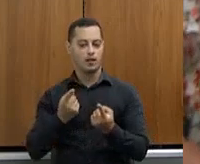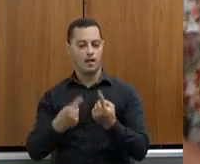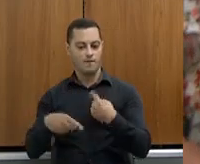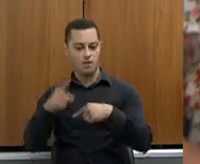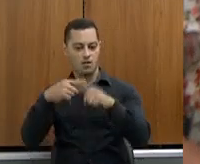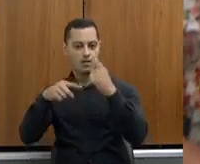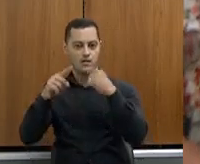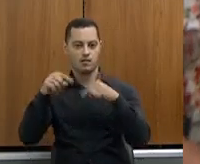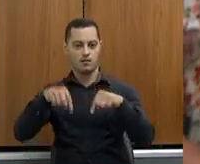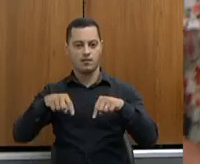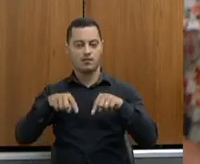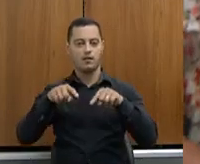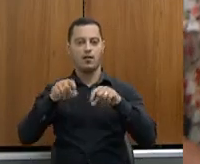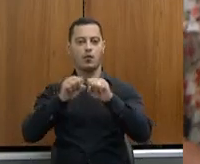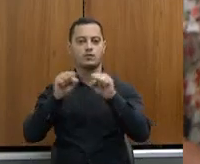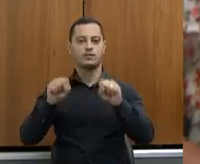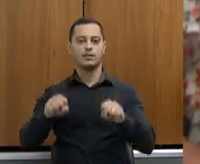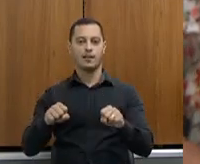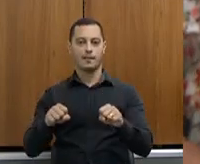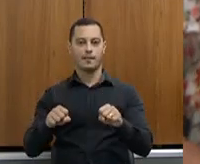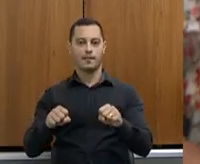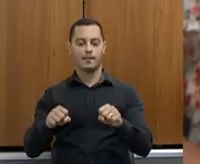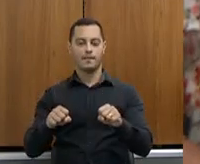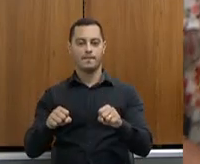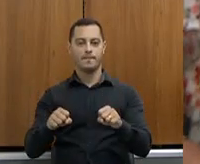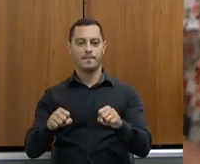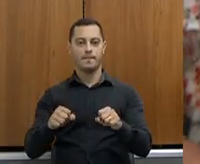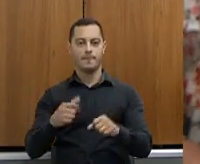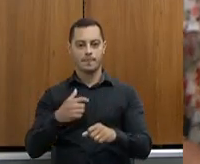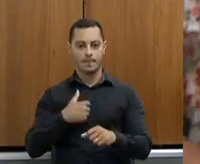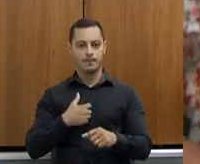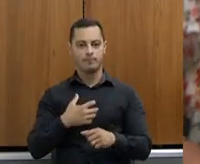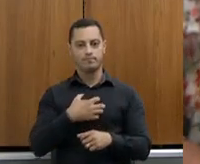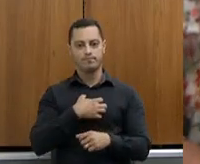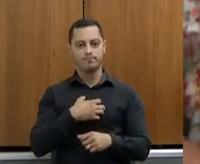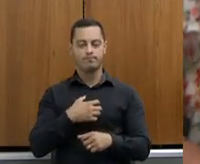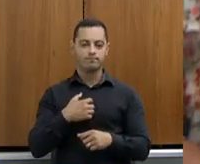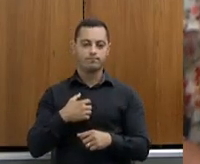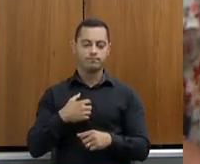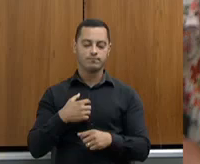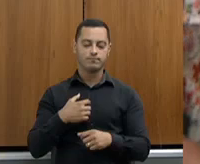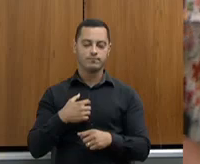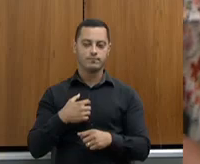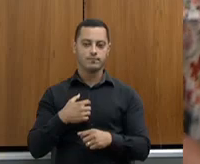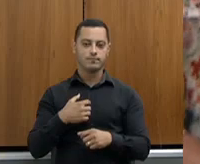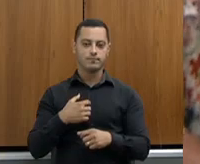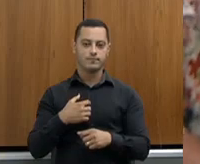sistema, tanto nesse sistema. Então, fiquei realmente, de certa maneira,